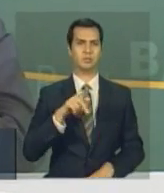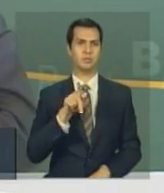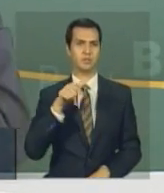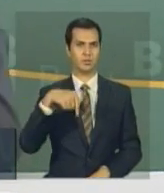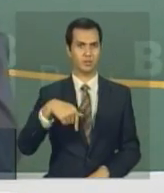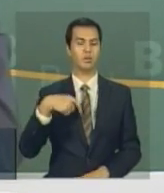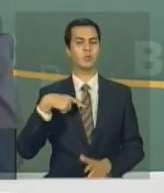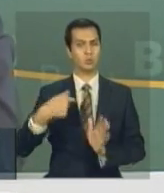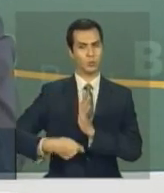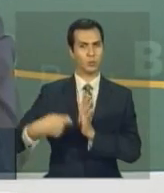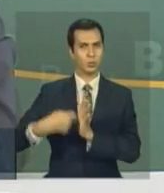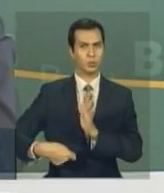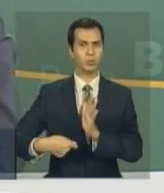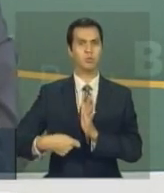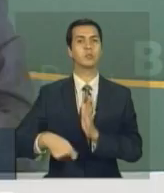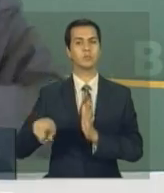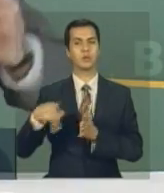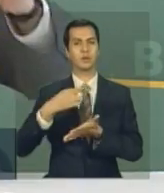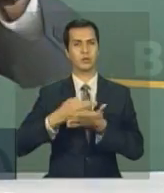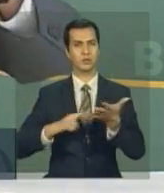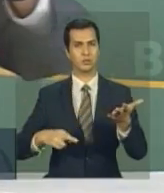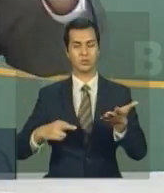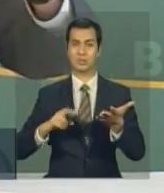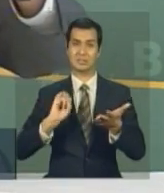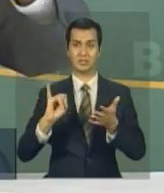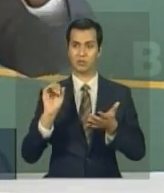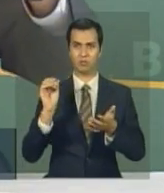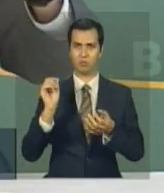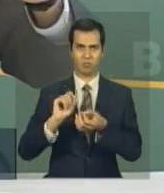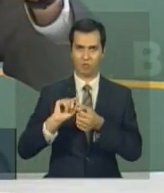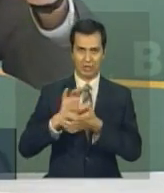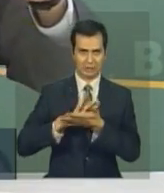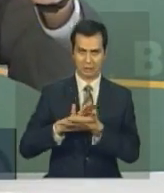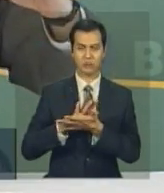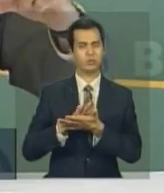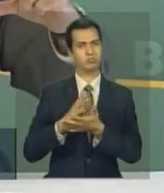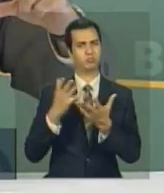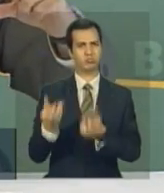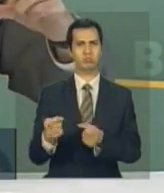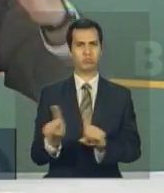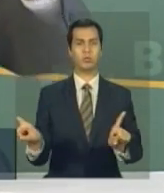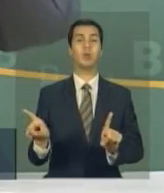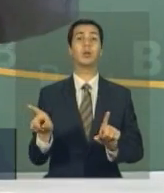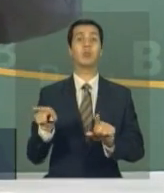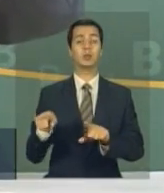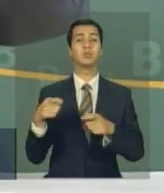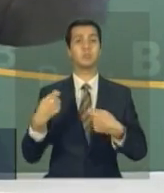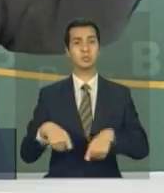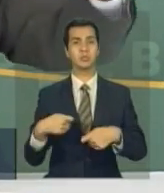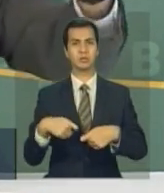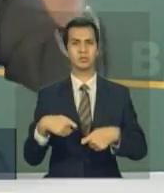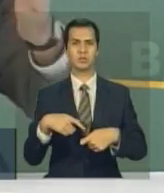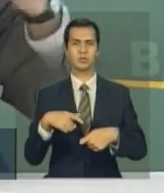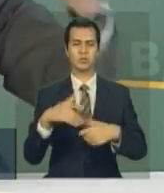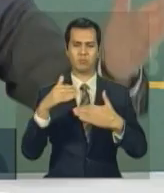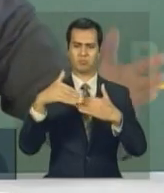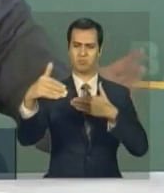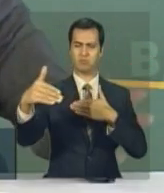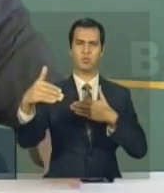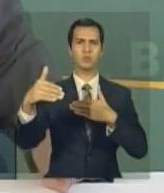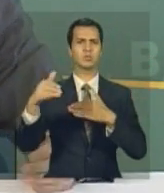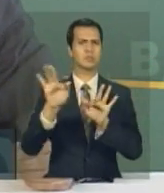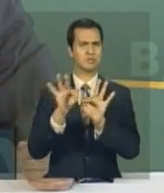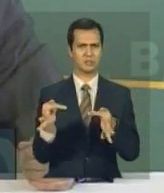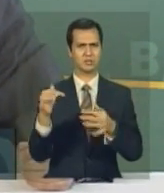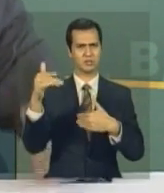não o relatório ou o projeto não é aceito, ele tem que fazer uma descrição de dois a quatro mil caracteres, que dá meia página, um pouco mais, sobre a